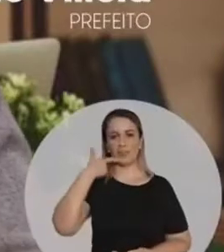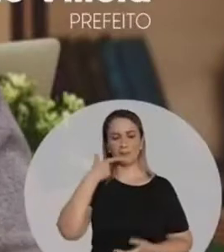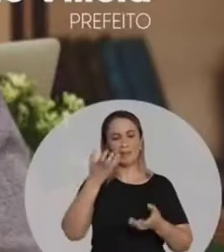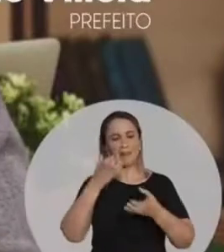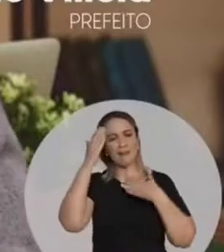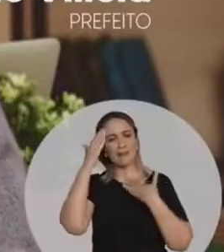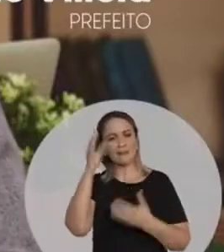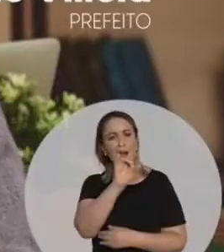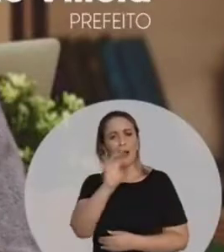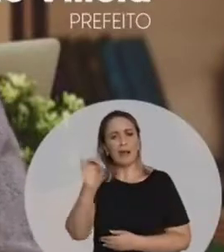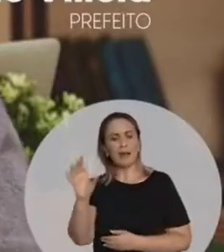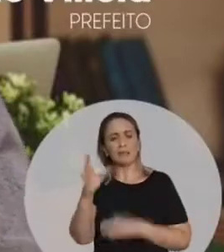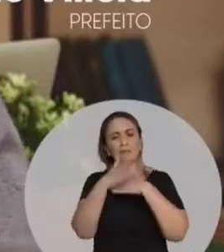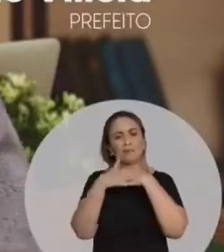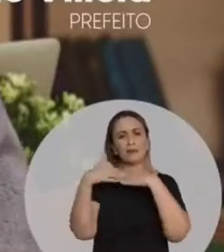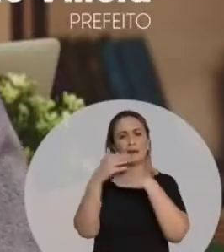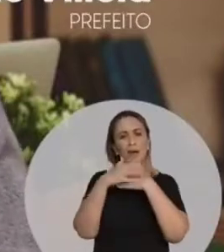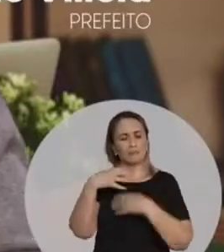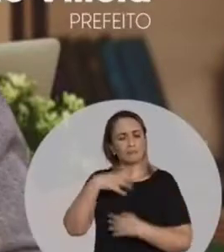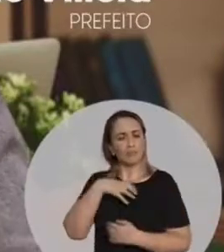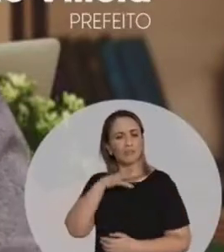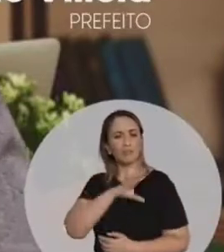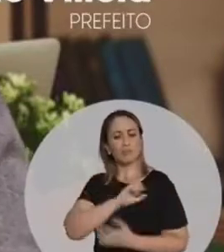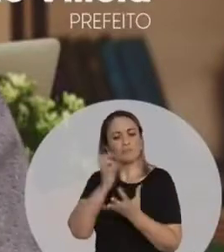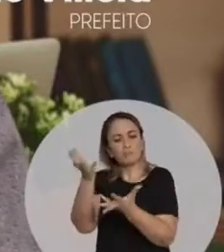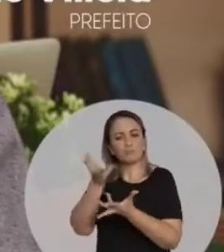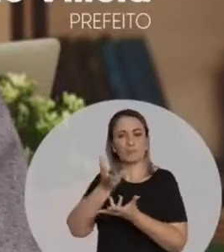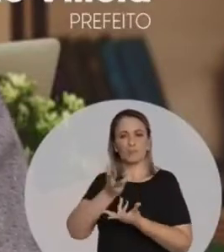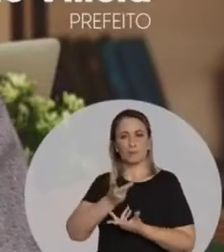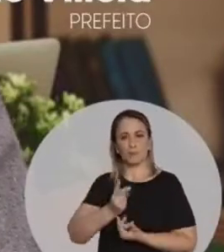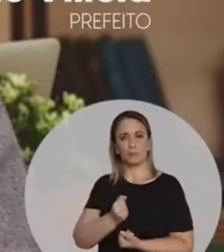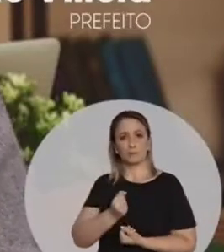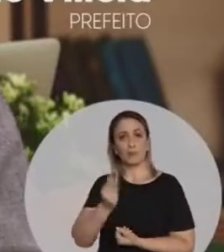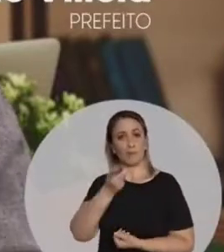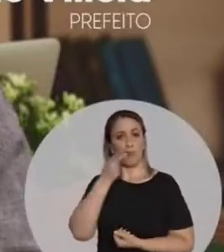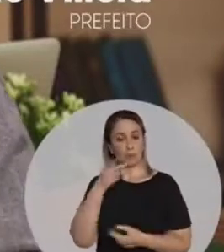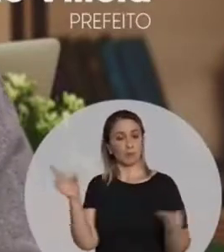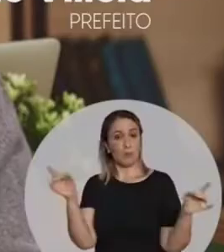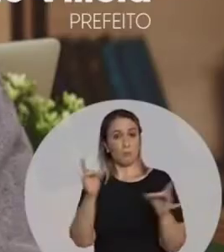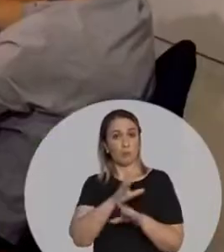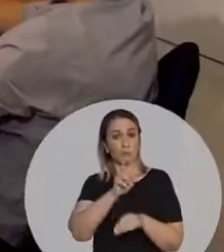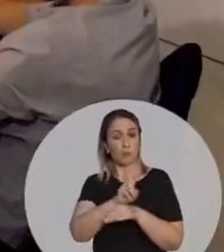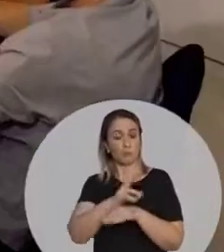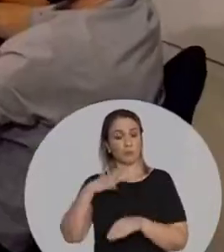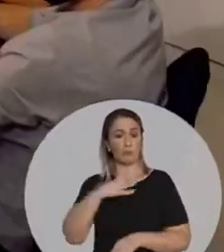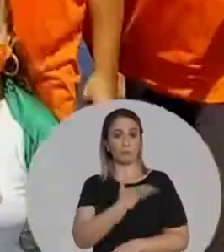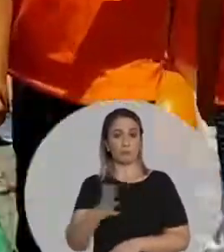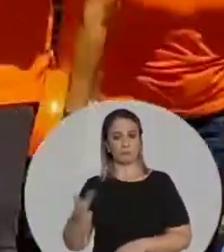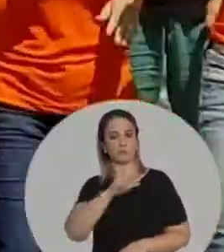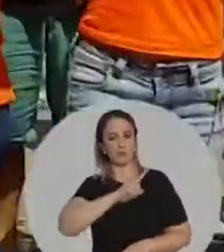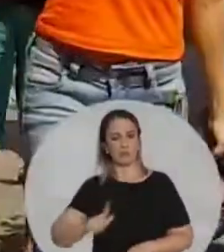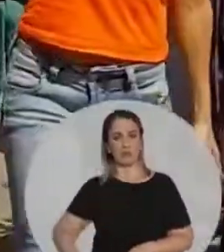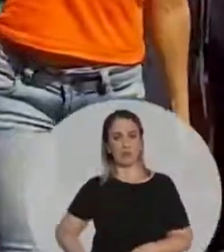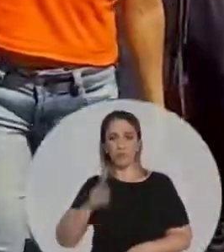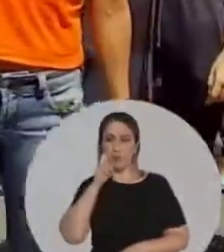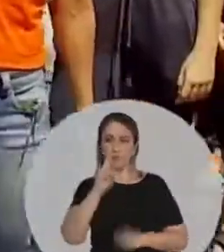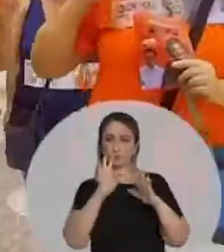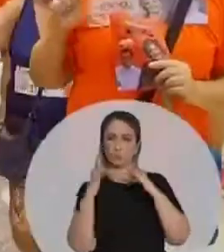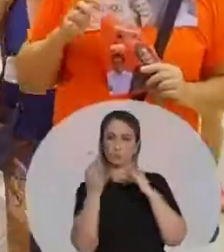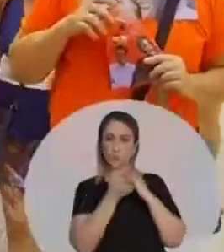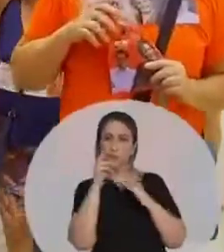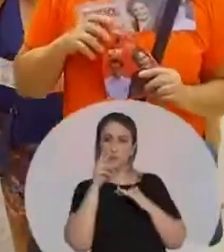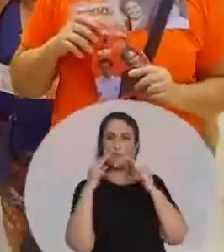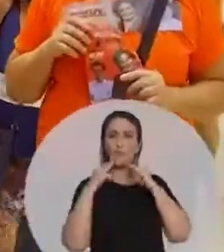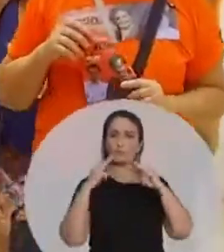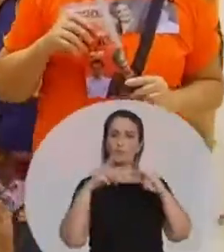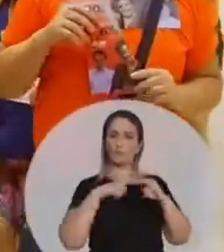Sou João Vilela Quero agradecer Cada palavra de carinho Cada gesto de amor Que recebi nessa campanha E dizer que estou preparado Para governar essa cidade Vá até as páginas